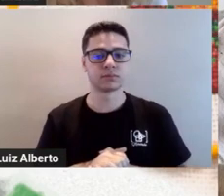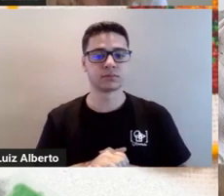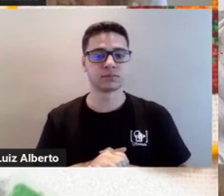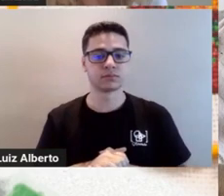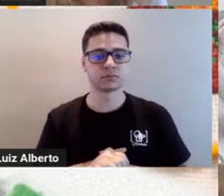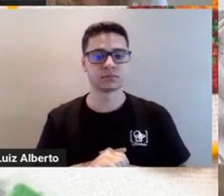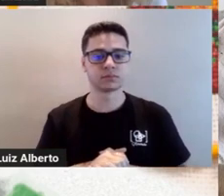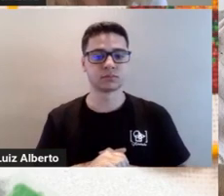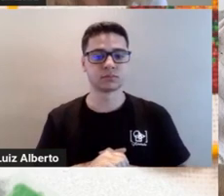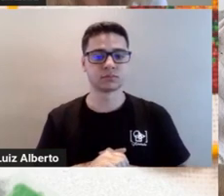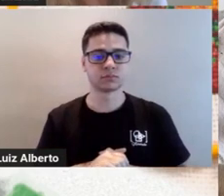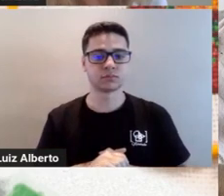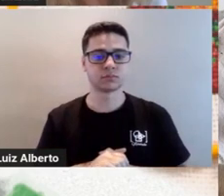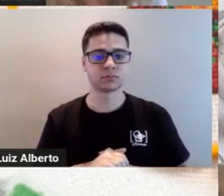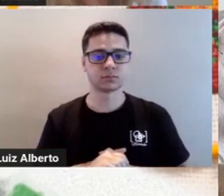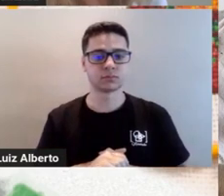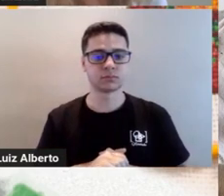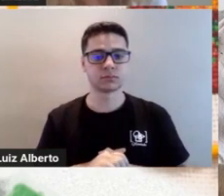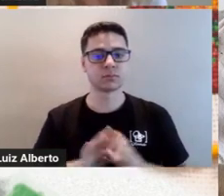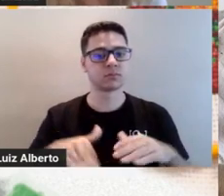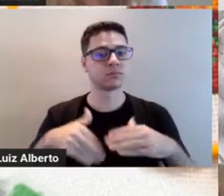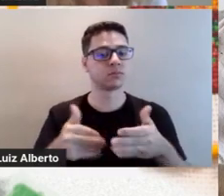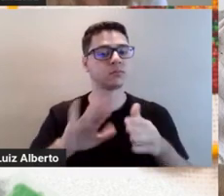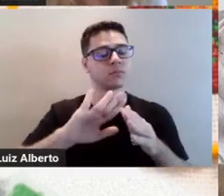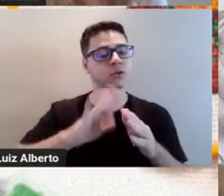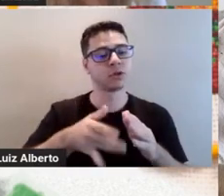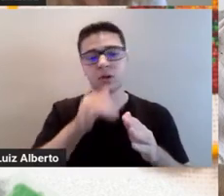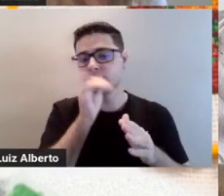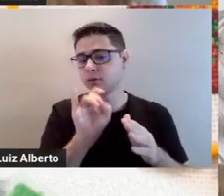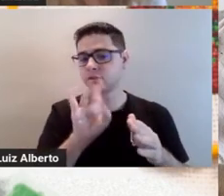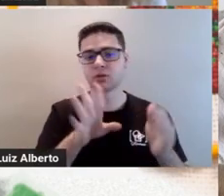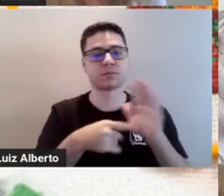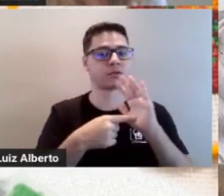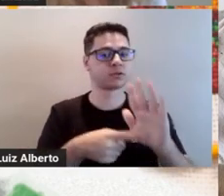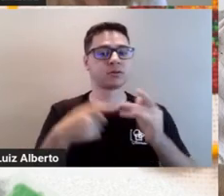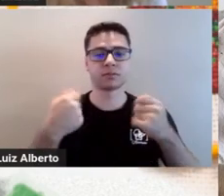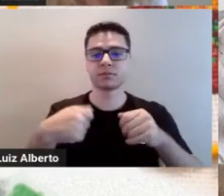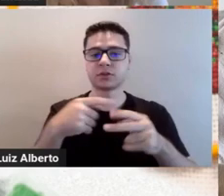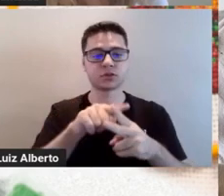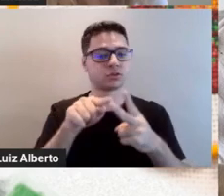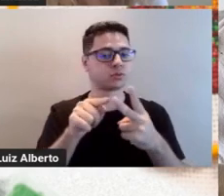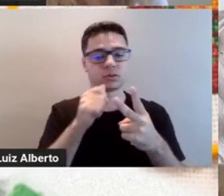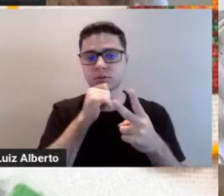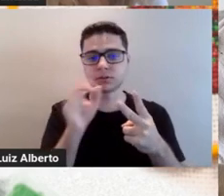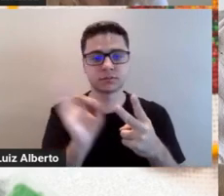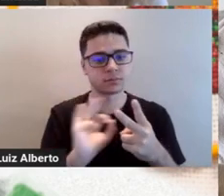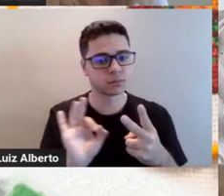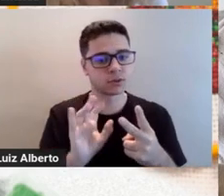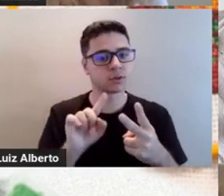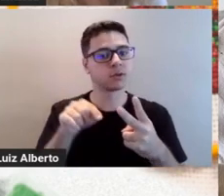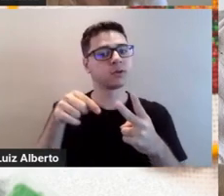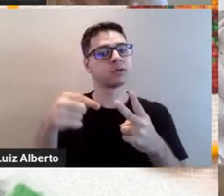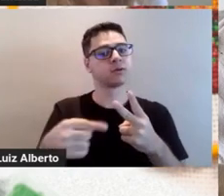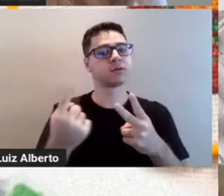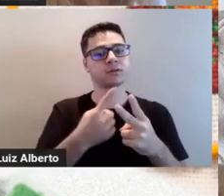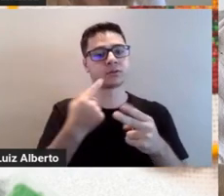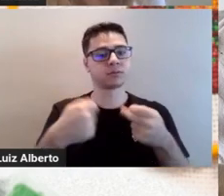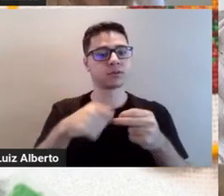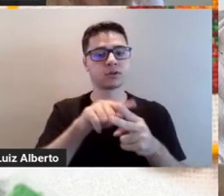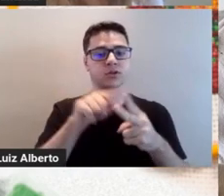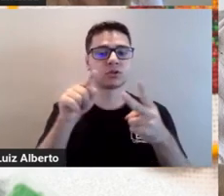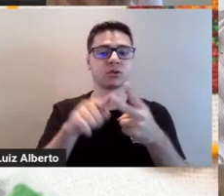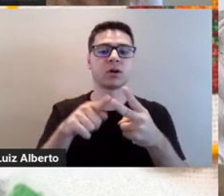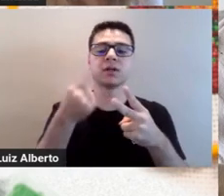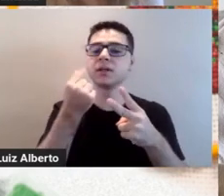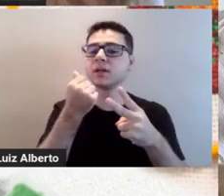Mostrando ali. Então, dois bastidores só pra mostrar. Não precisa de dois, tá, pessoal? Nós vamos precisar de dois tons de lápis